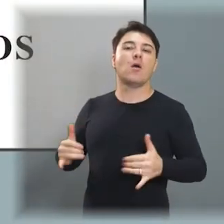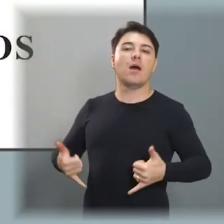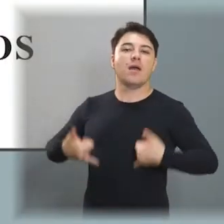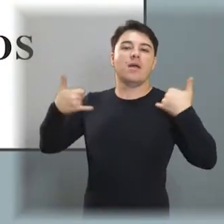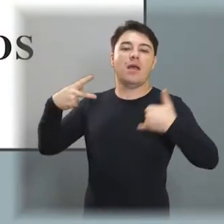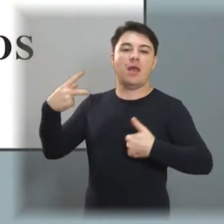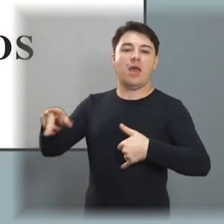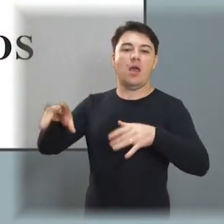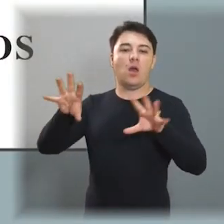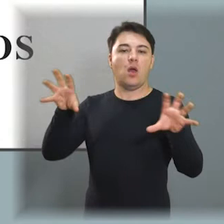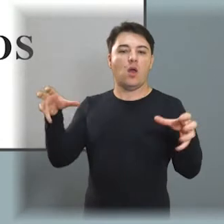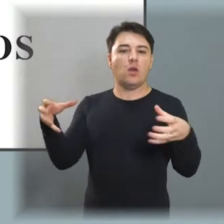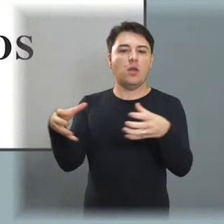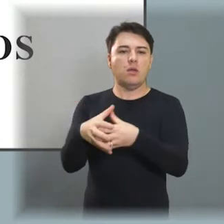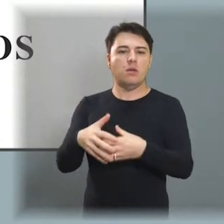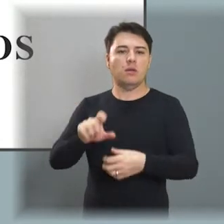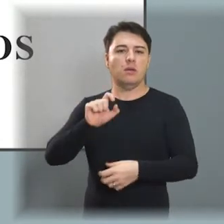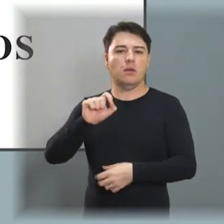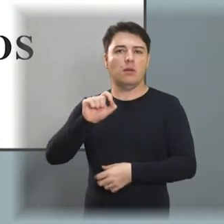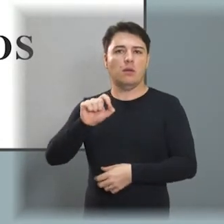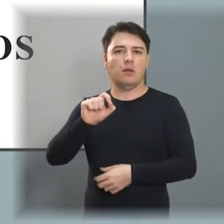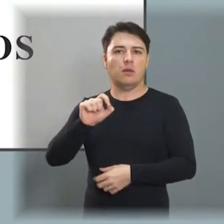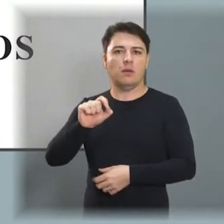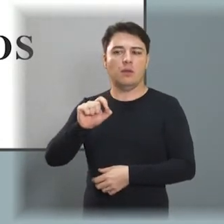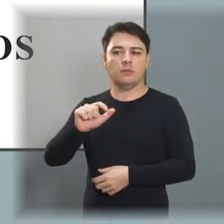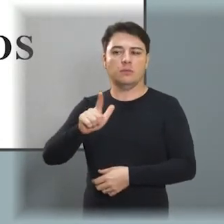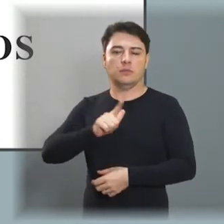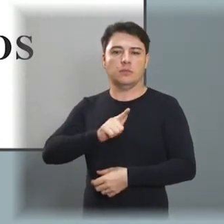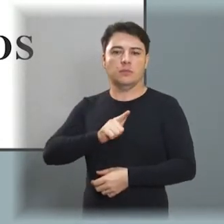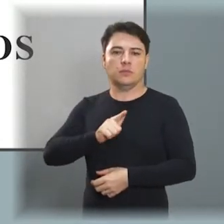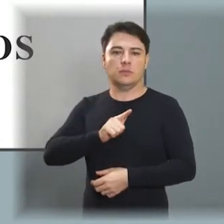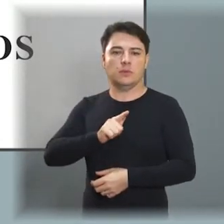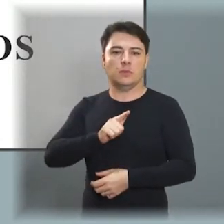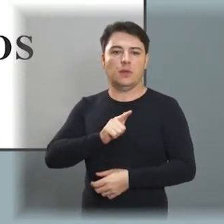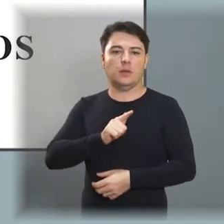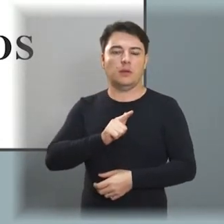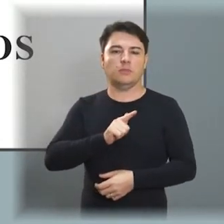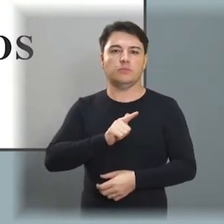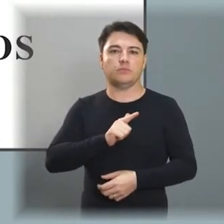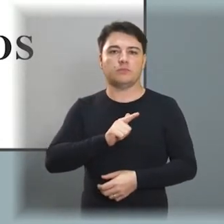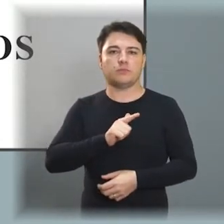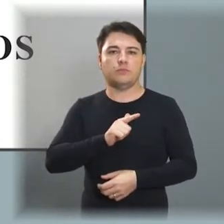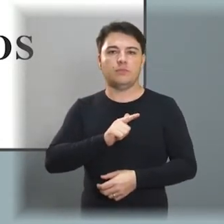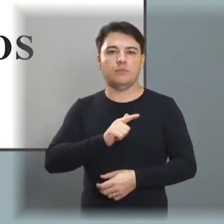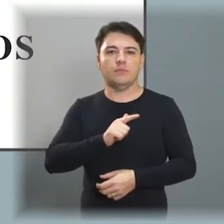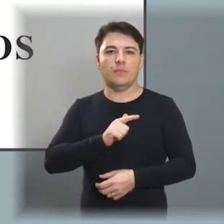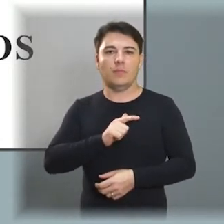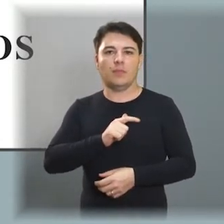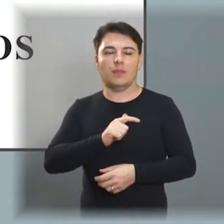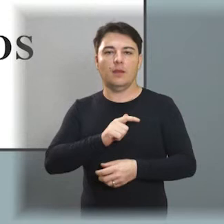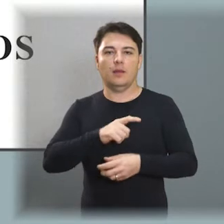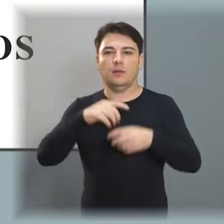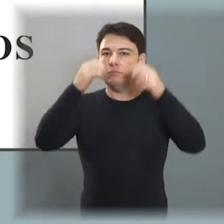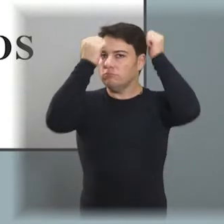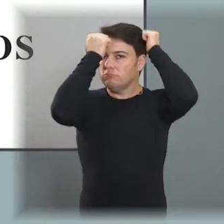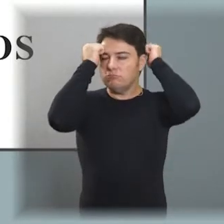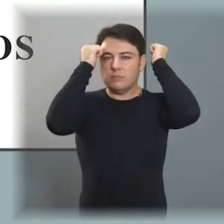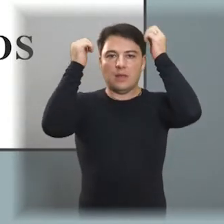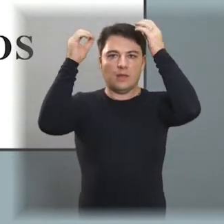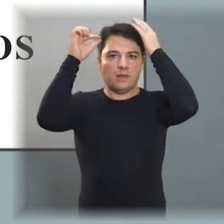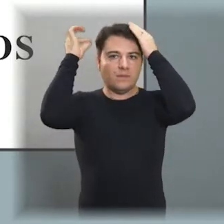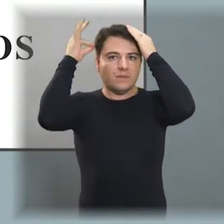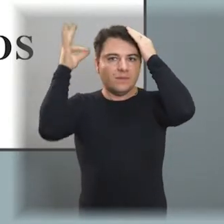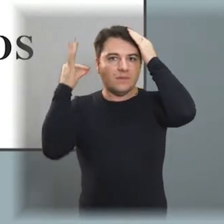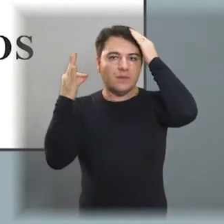Peruquinhas de Fios, um evento que foi realizado no posto de saúde da família no bairro